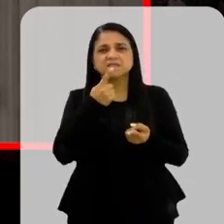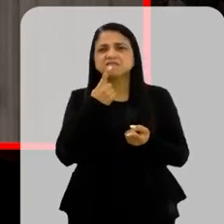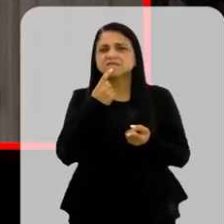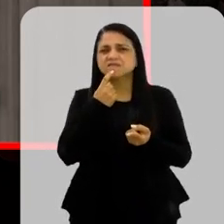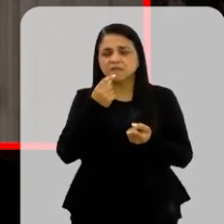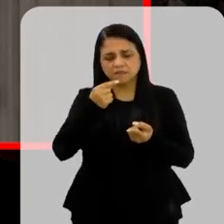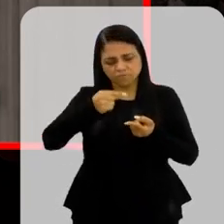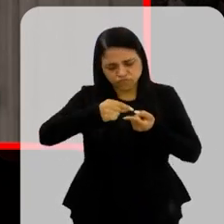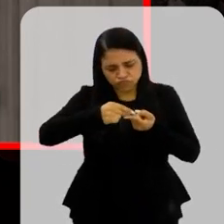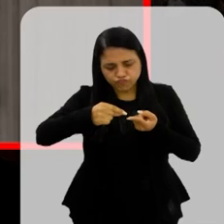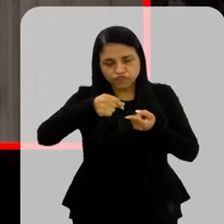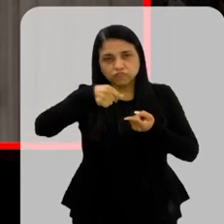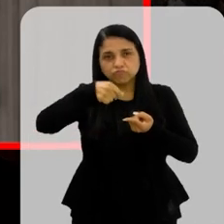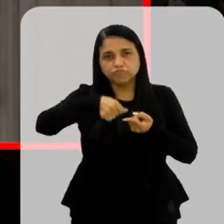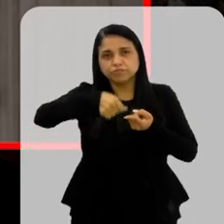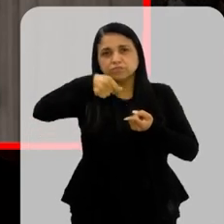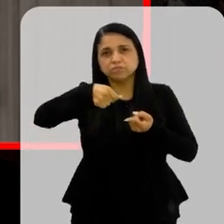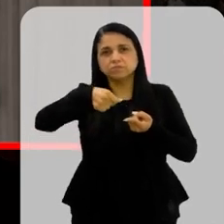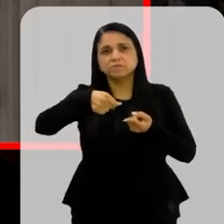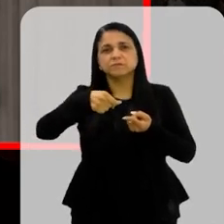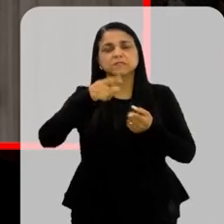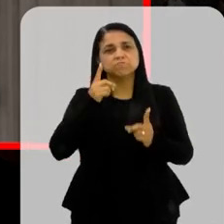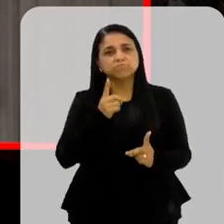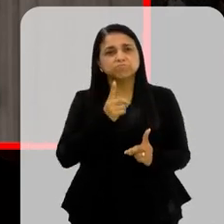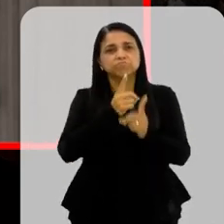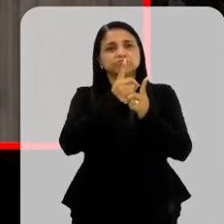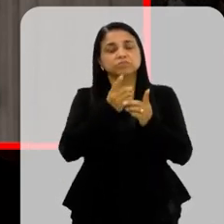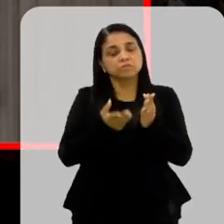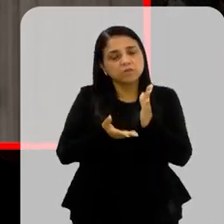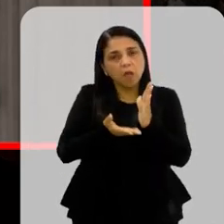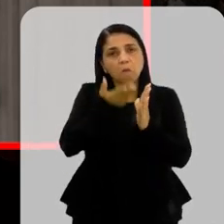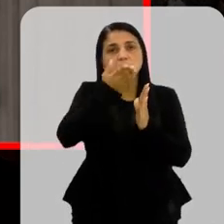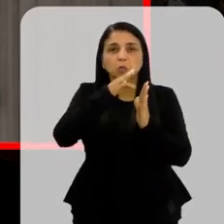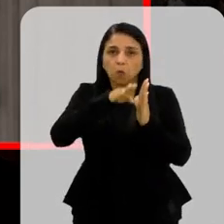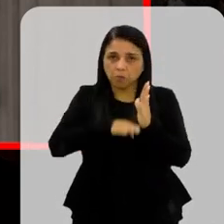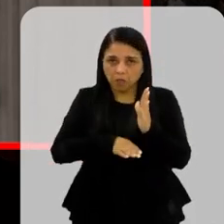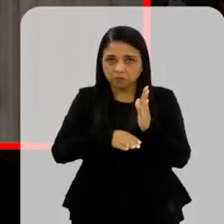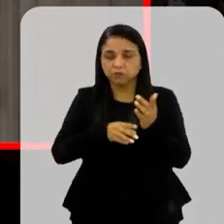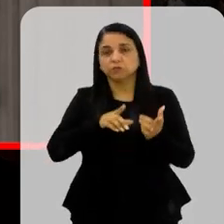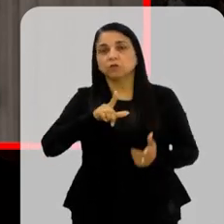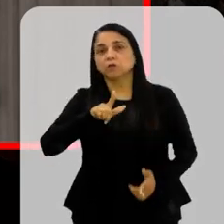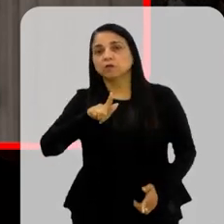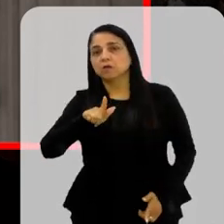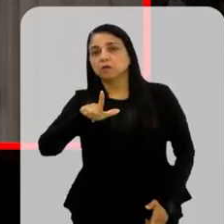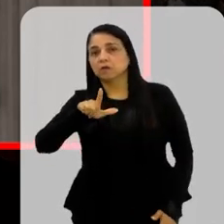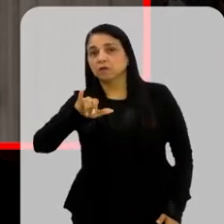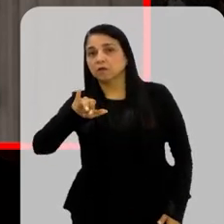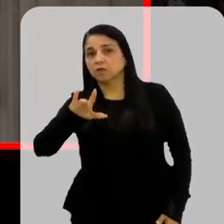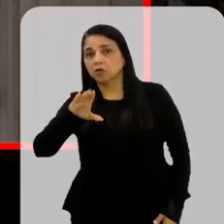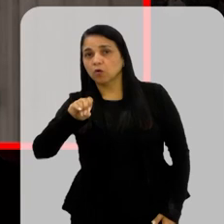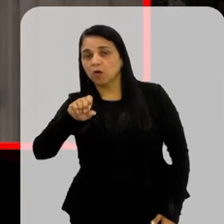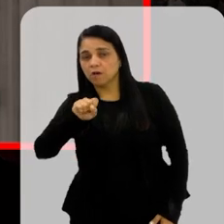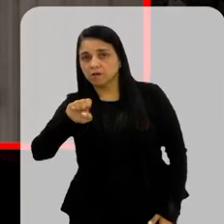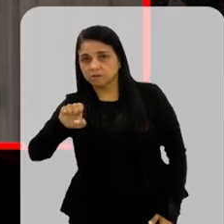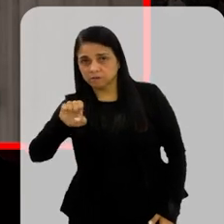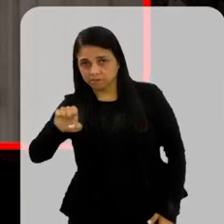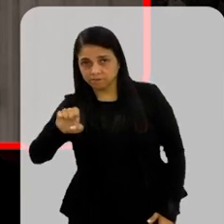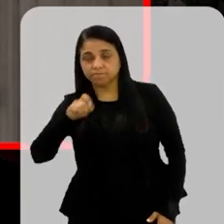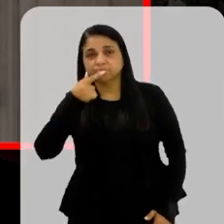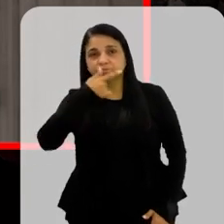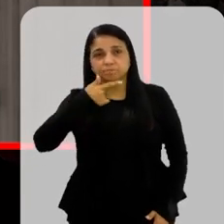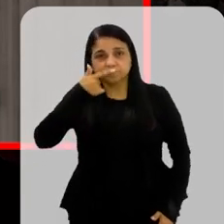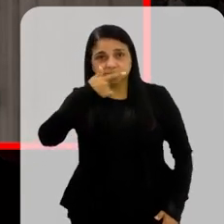uma gota de sangue colocada na fita reagente É possível detectar o índice de glicose Porém, os pacientes estão relatando que muitos